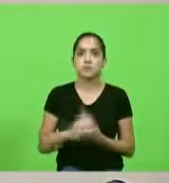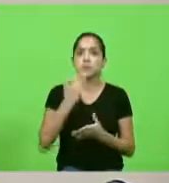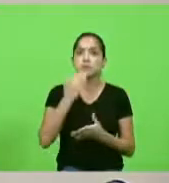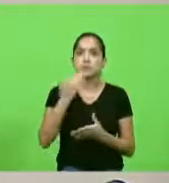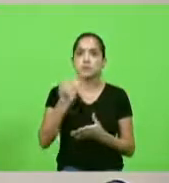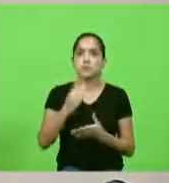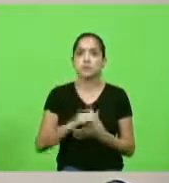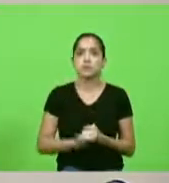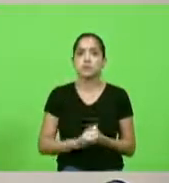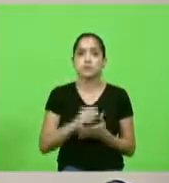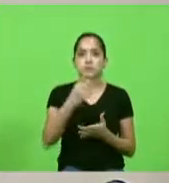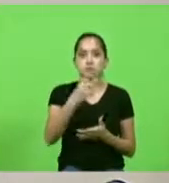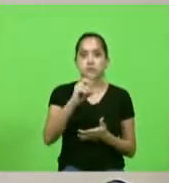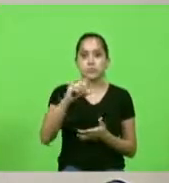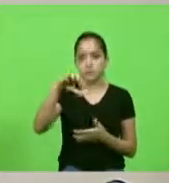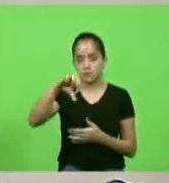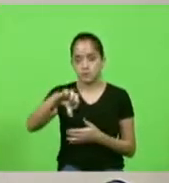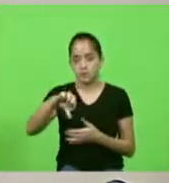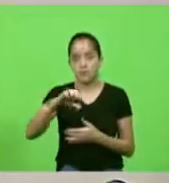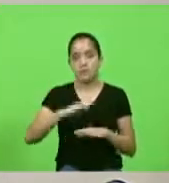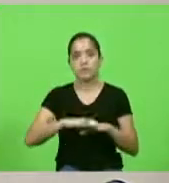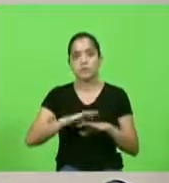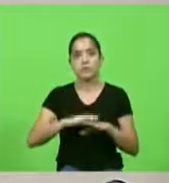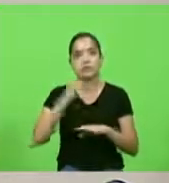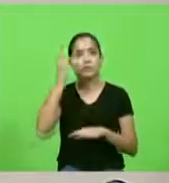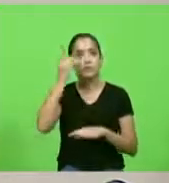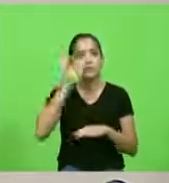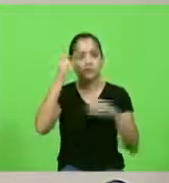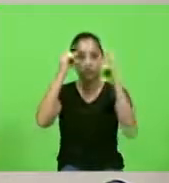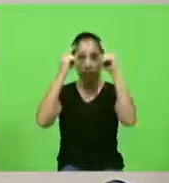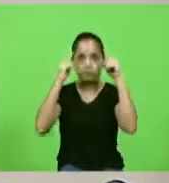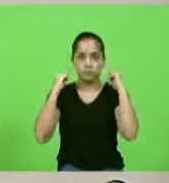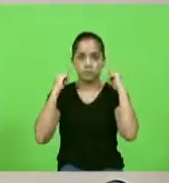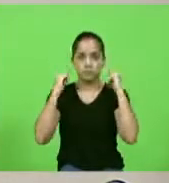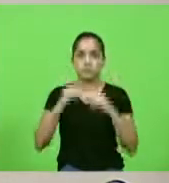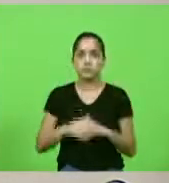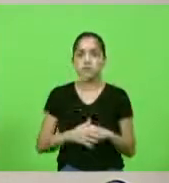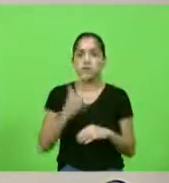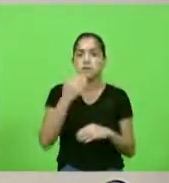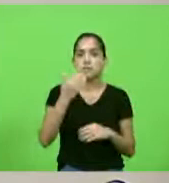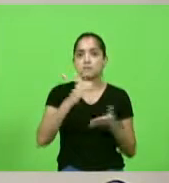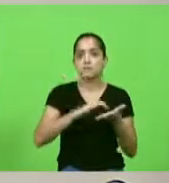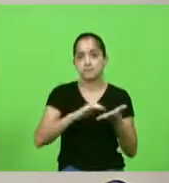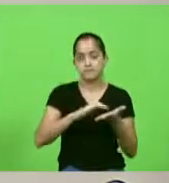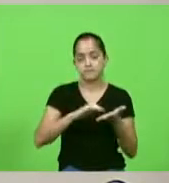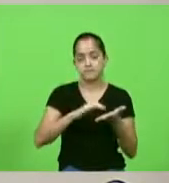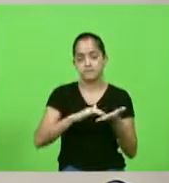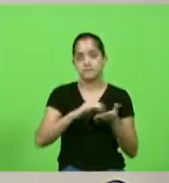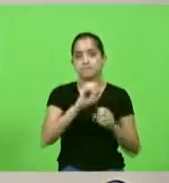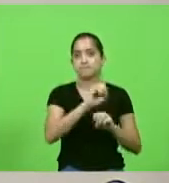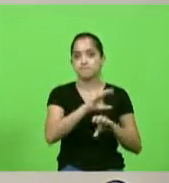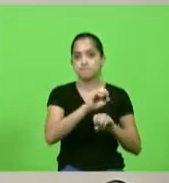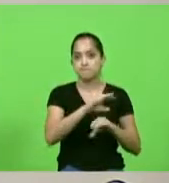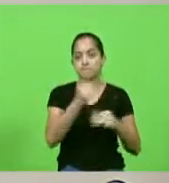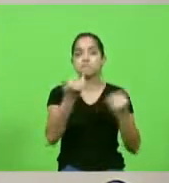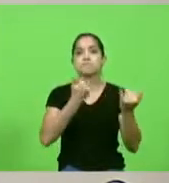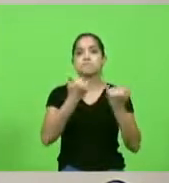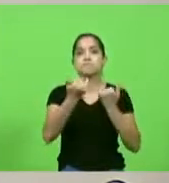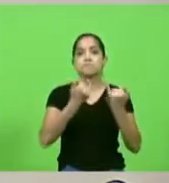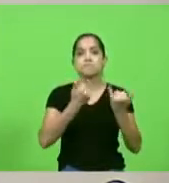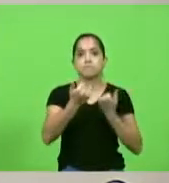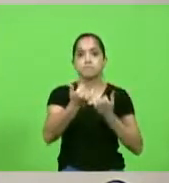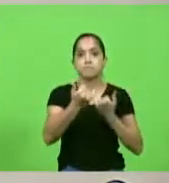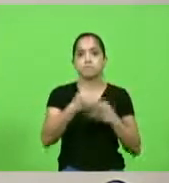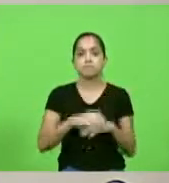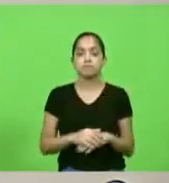informação número 209 autor deputado Neudir Sareta solicitando ao secretário do Estado da educação informações acerca da